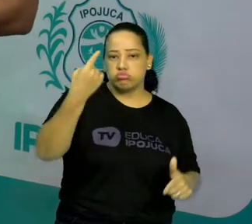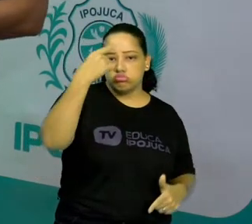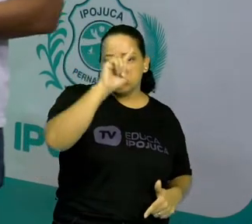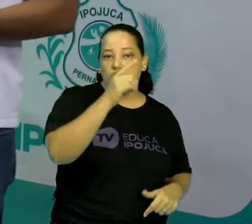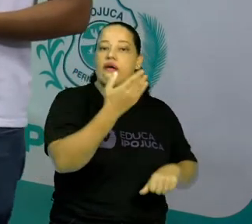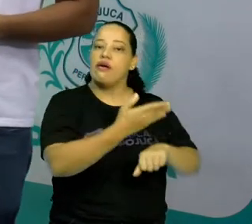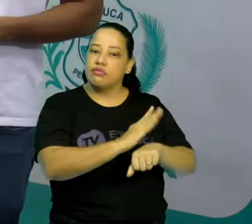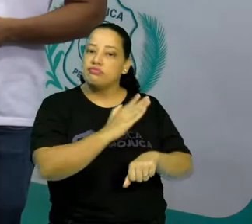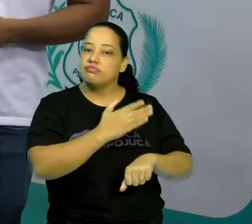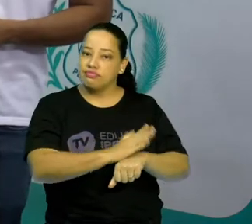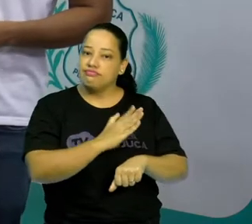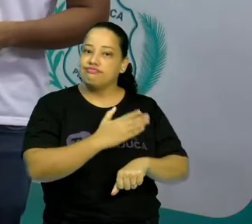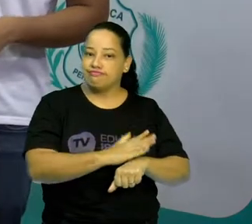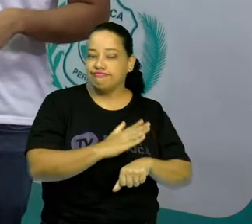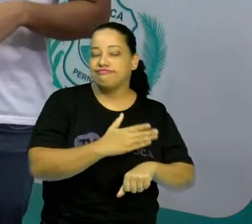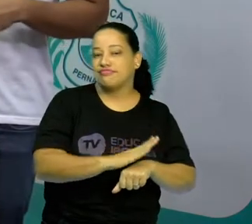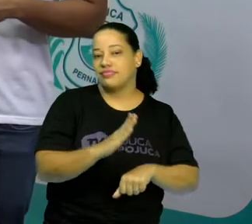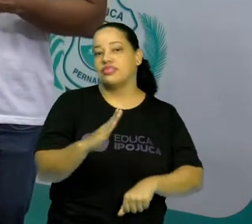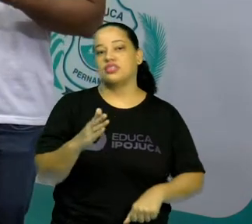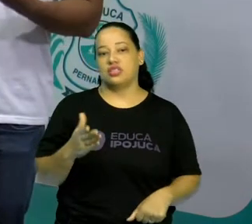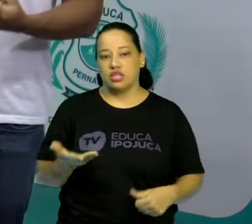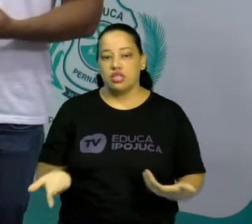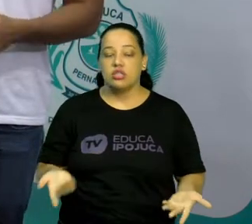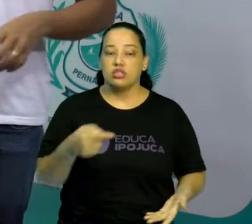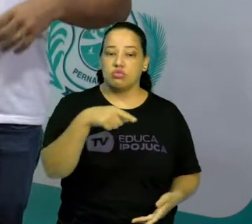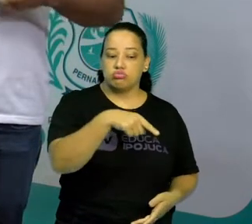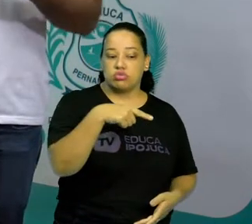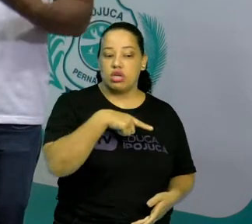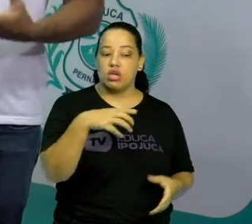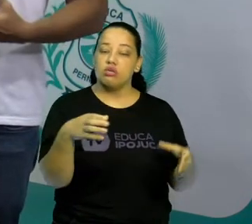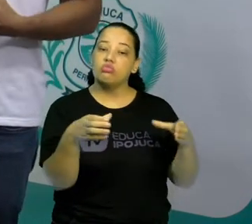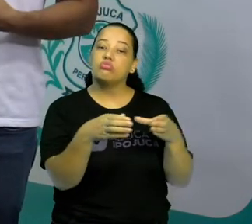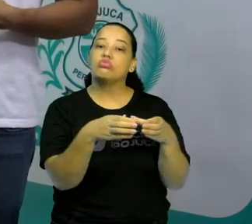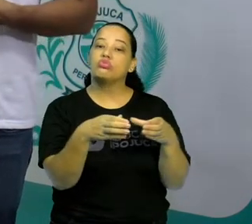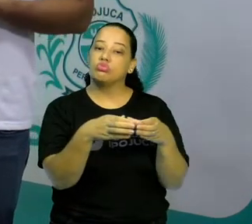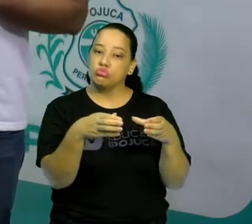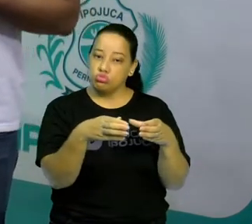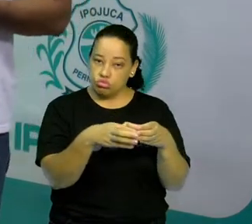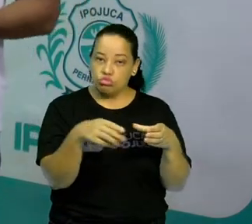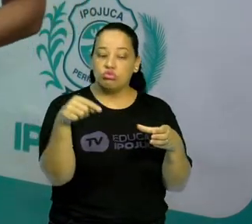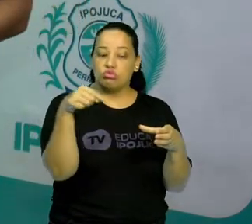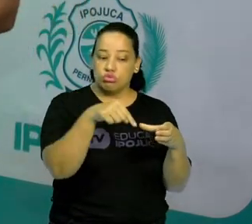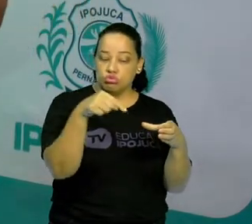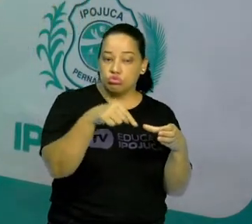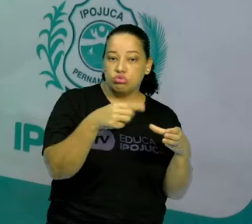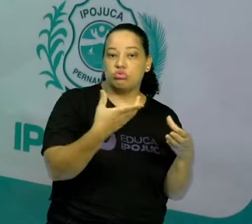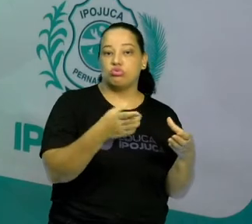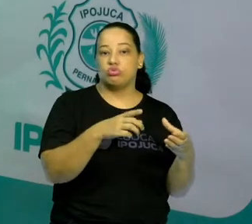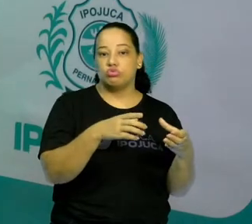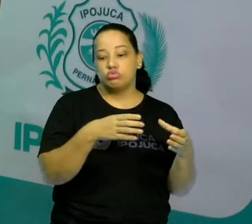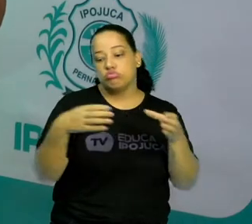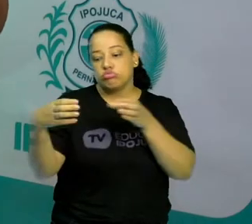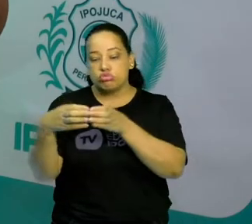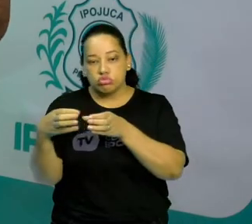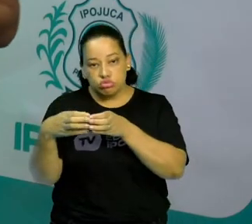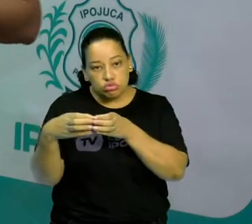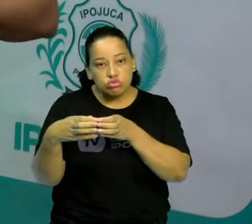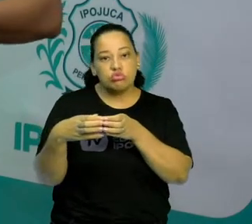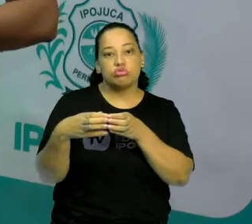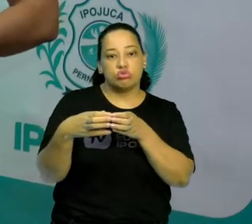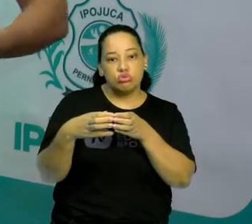prática vai ocorrer entre o grupo que vai se alternar entre participantes